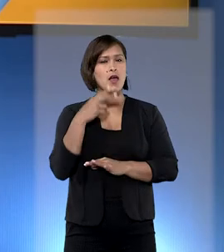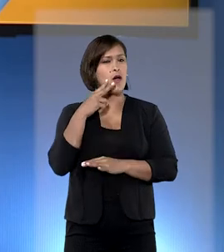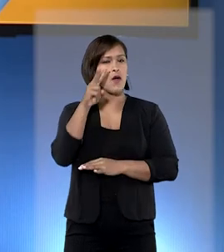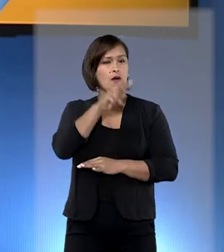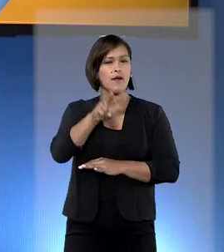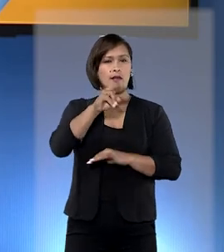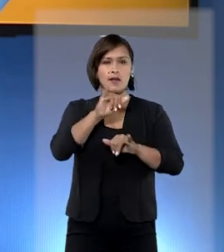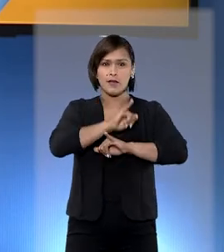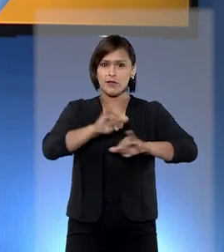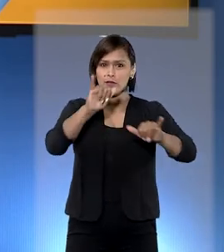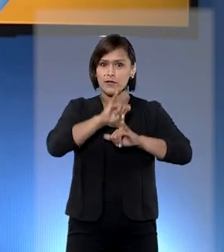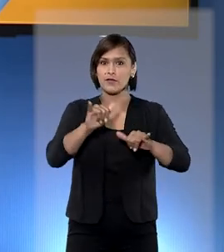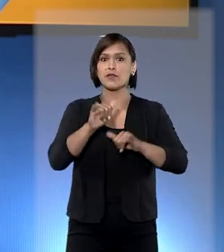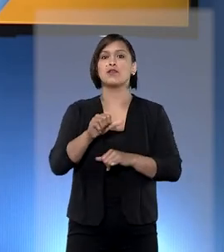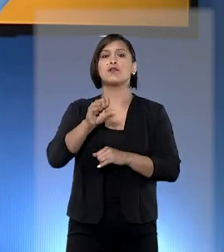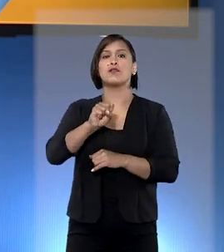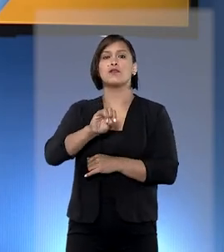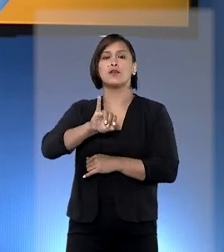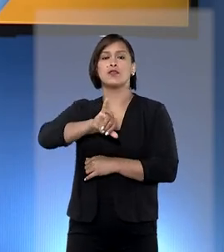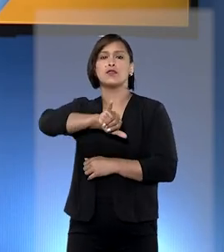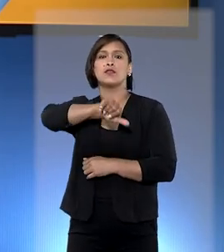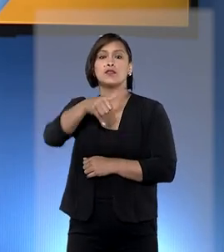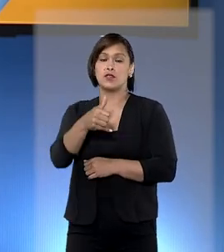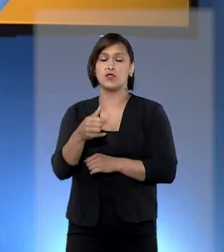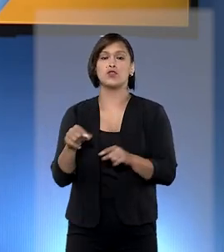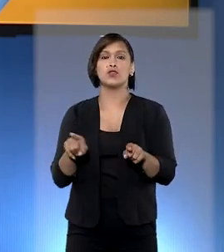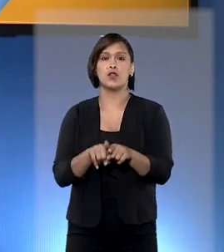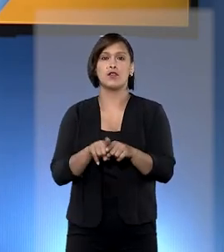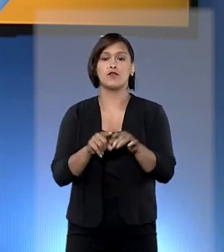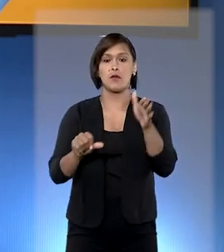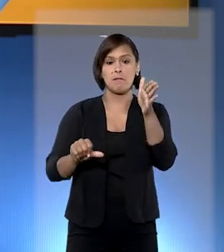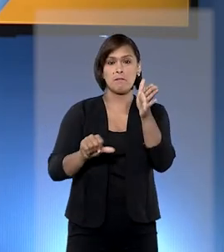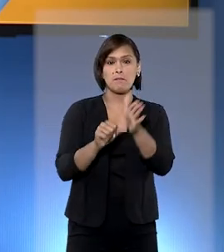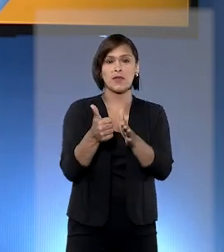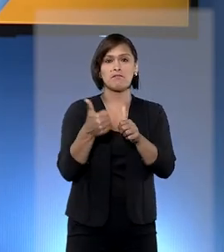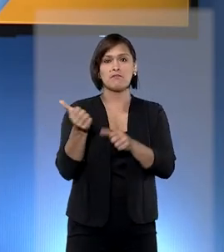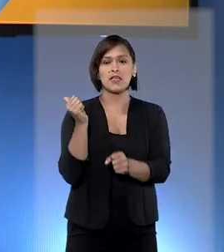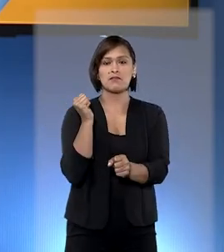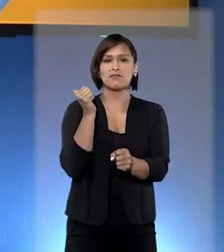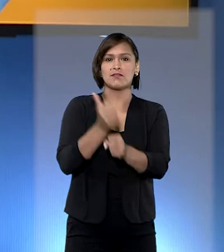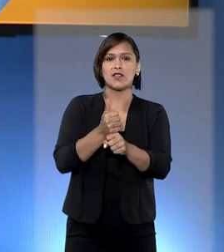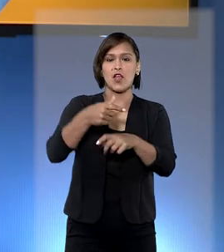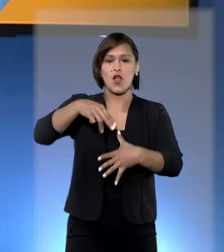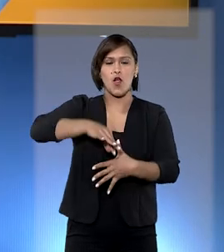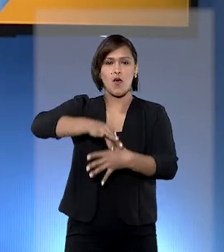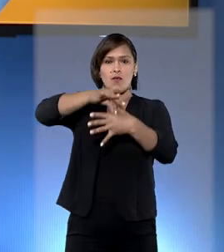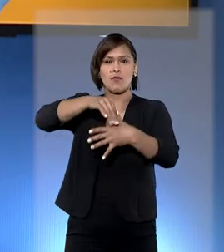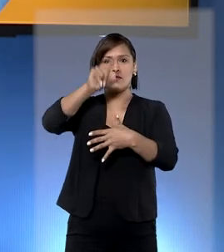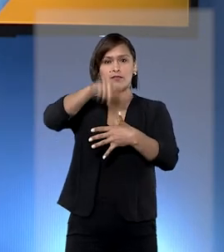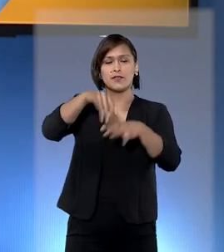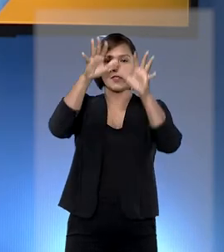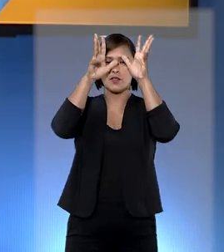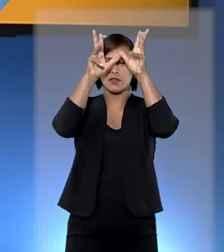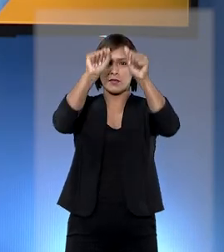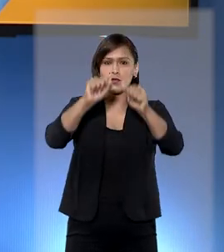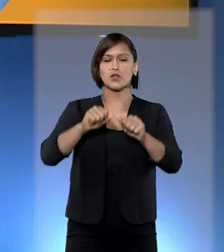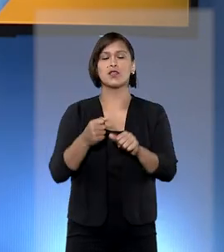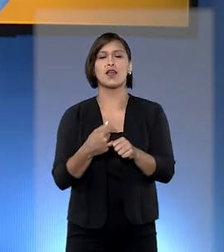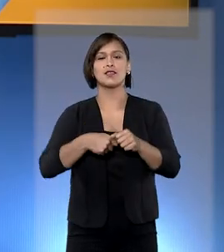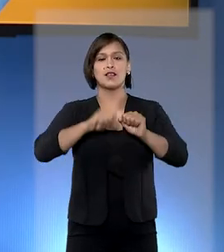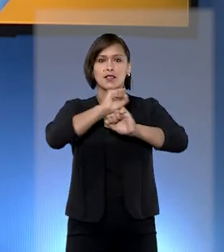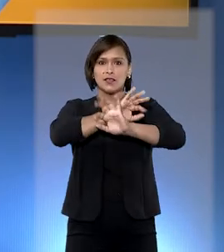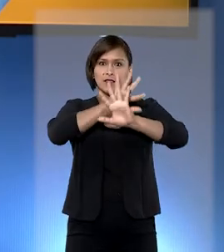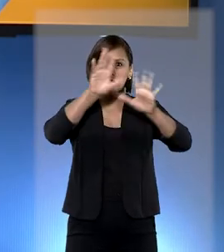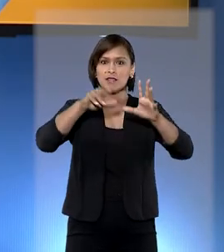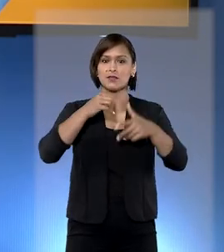olha essa notícia. O Superior Tribunal de Justiça ficou em primeiro lugar entre os tribunais superiores no ranking